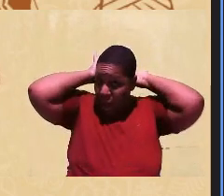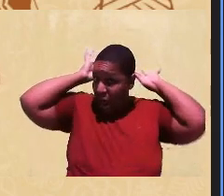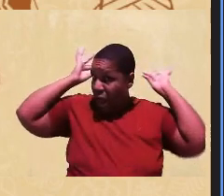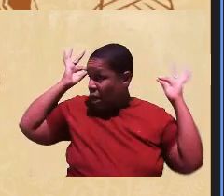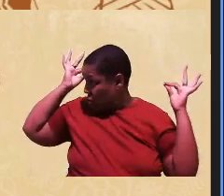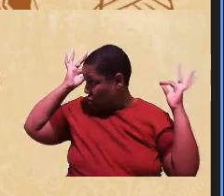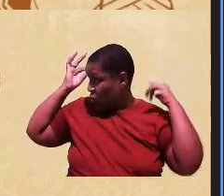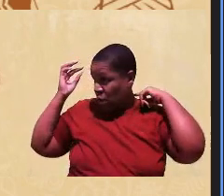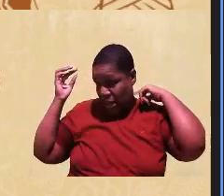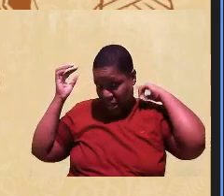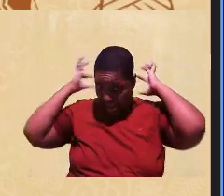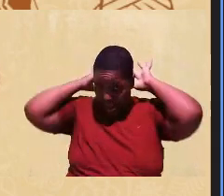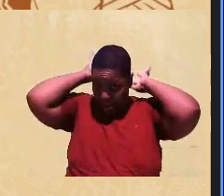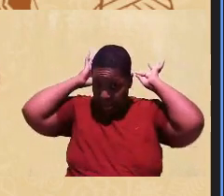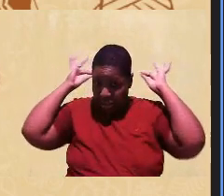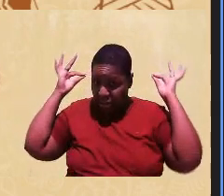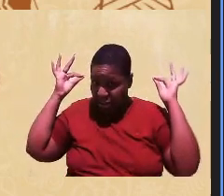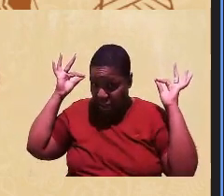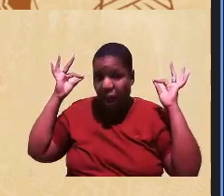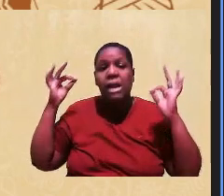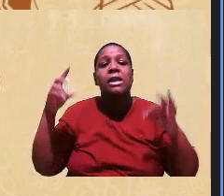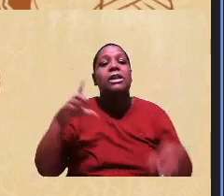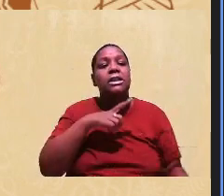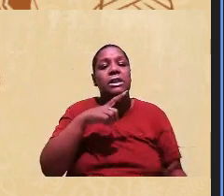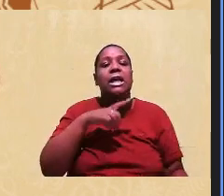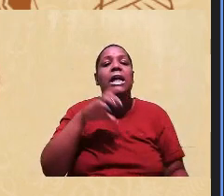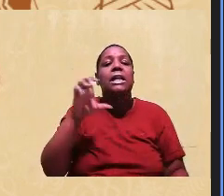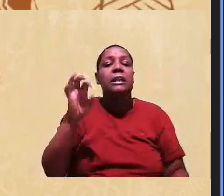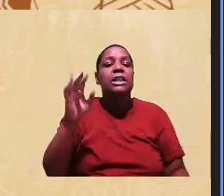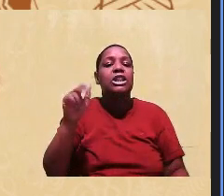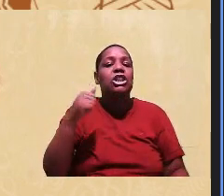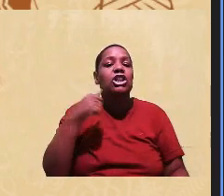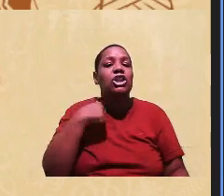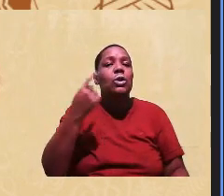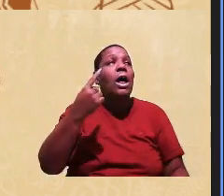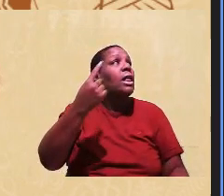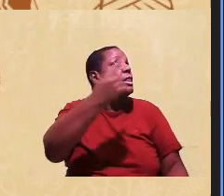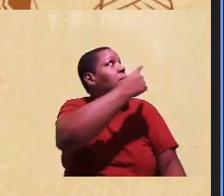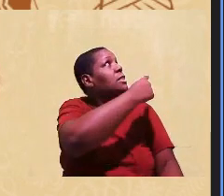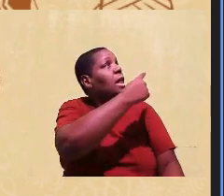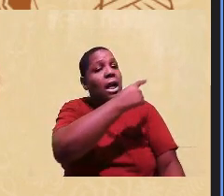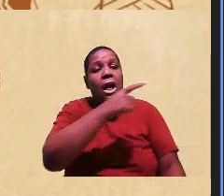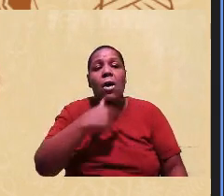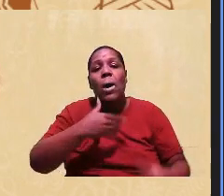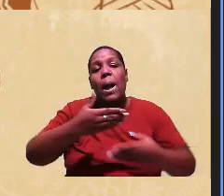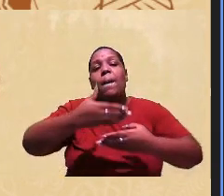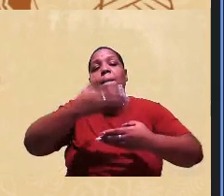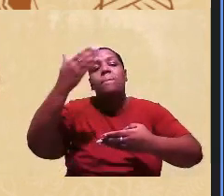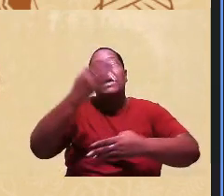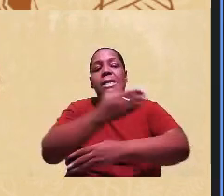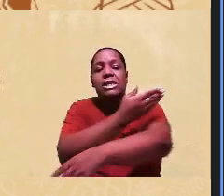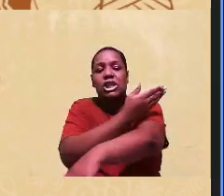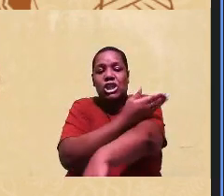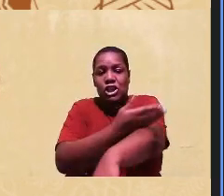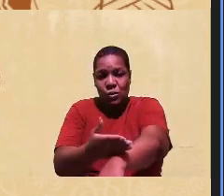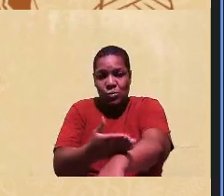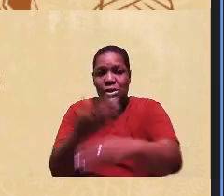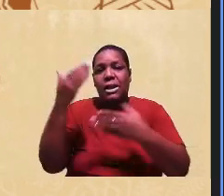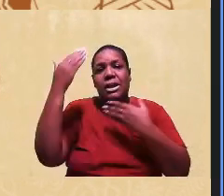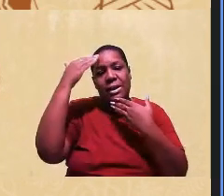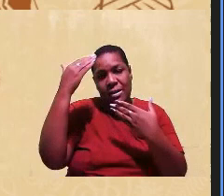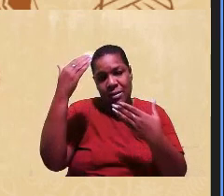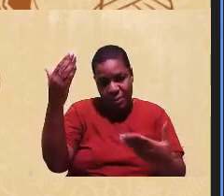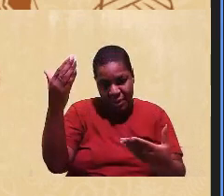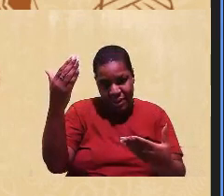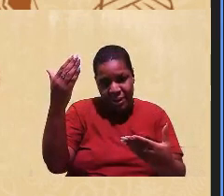gola de cetim, e estou atrás de mim, é uma parede branca. Obrigada, que o nosso